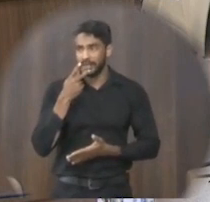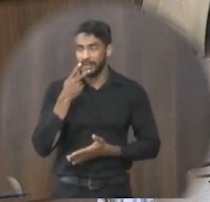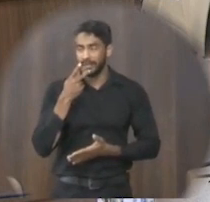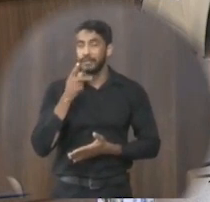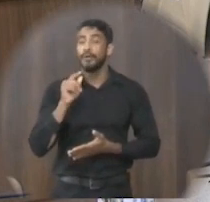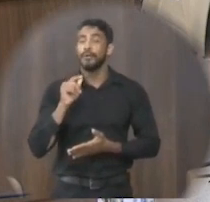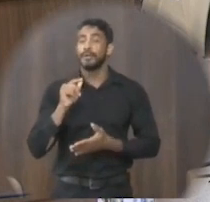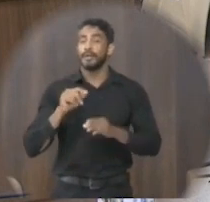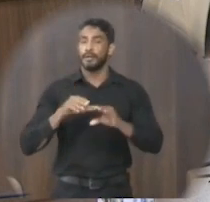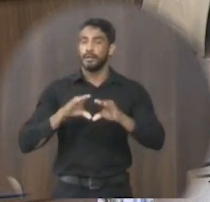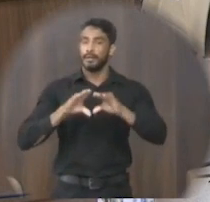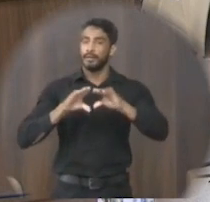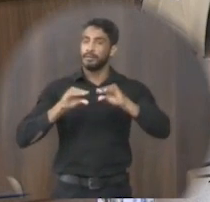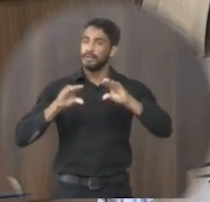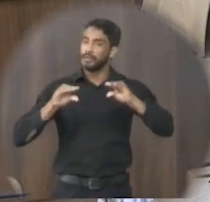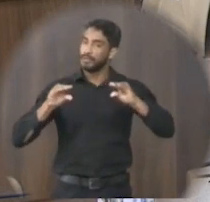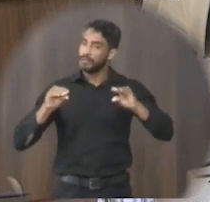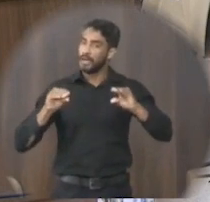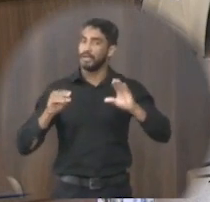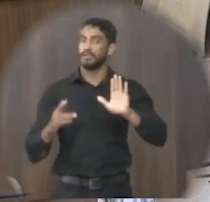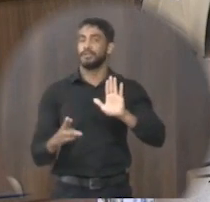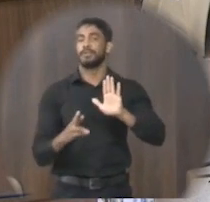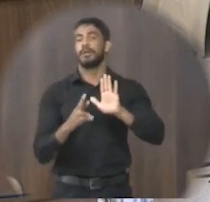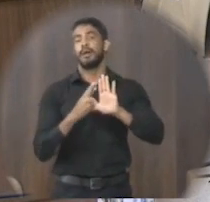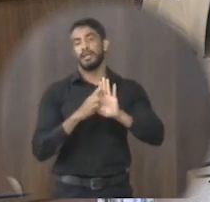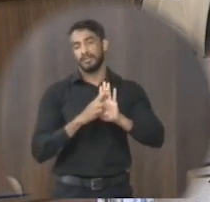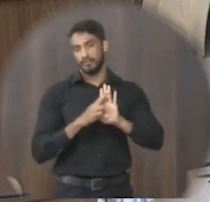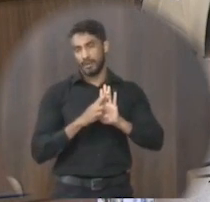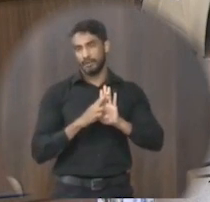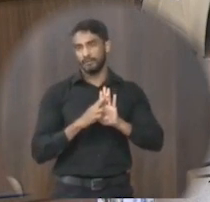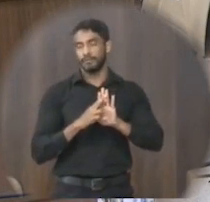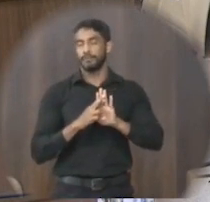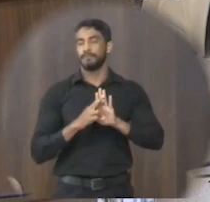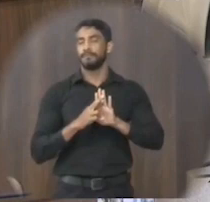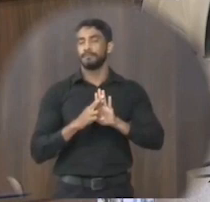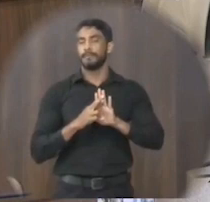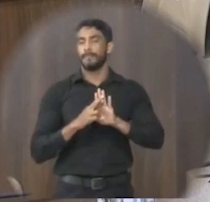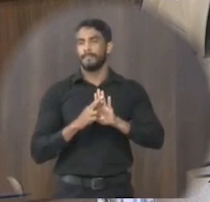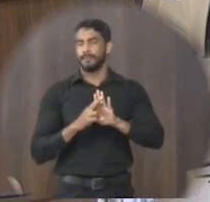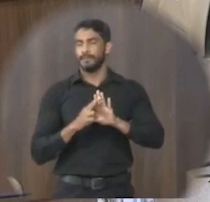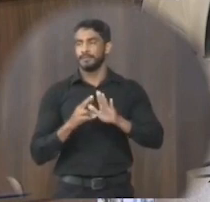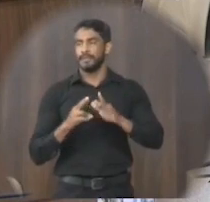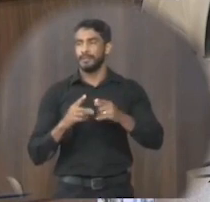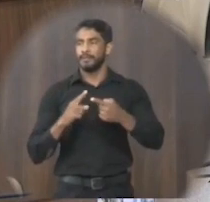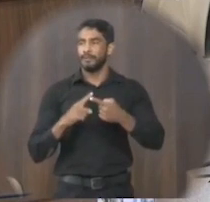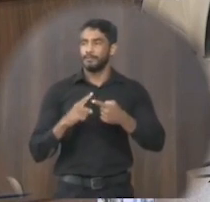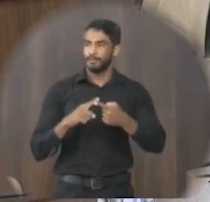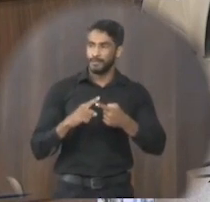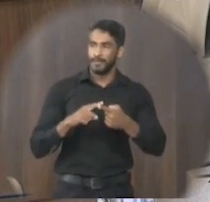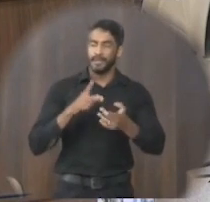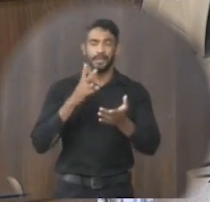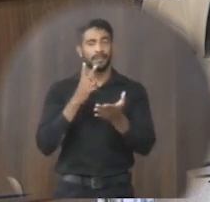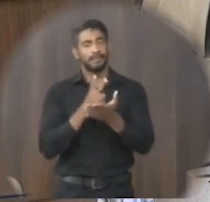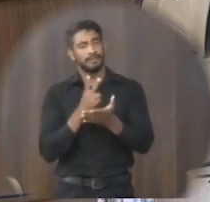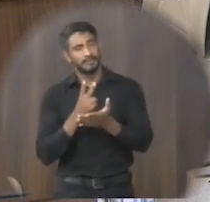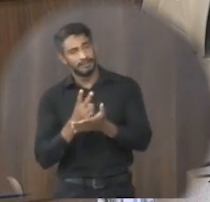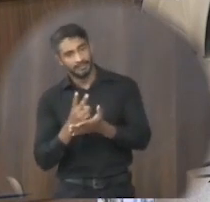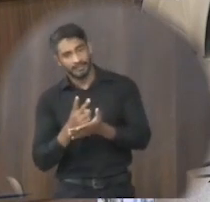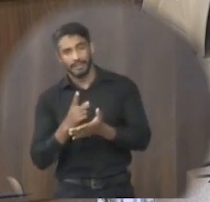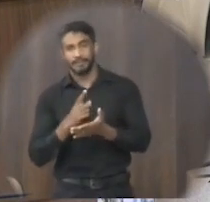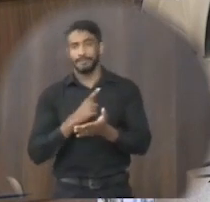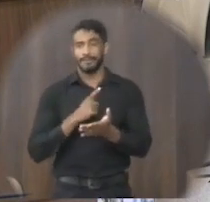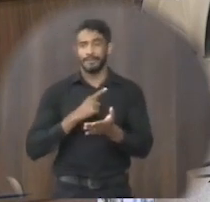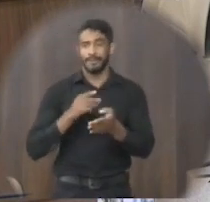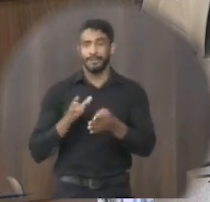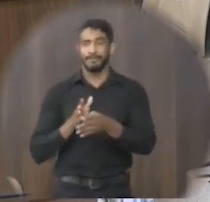razoabilidade tudo tem que ser dentro do razoável sabe os extremistas eles sempre vão levar a coisa